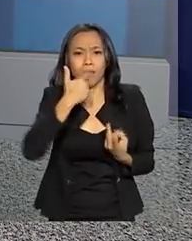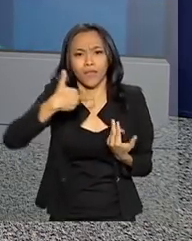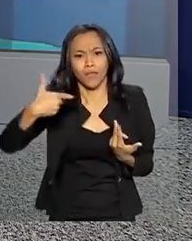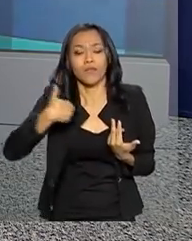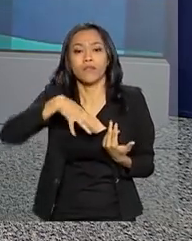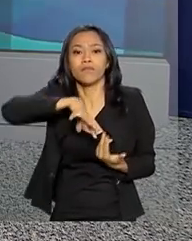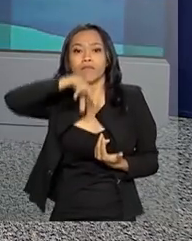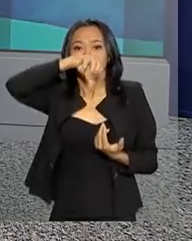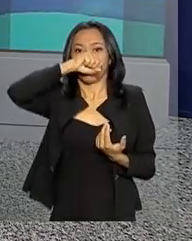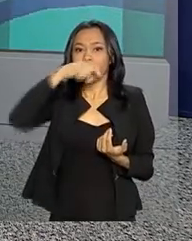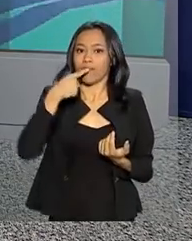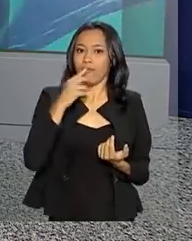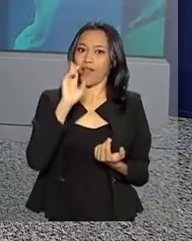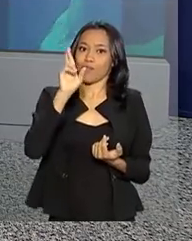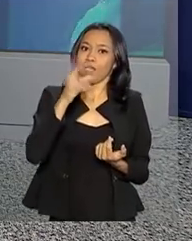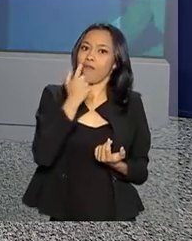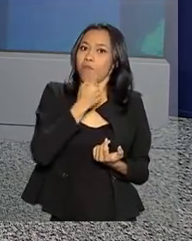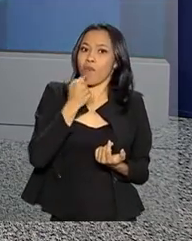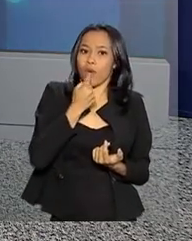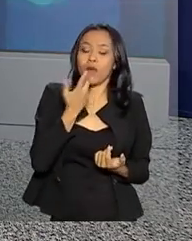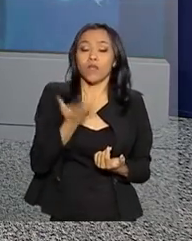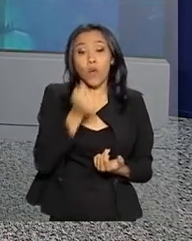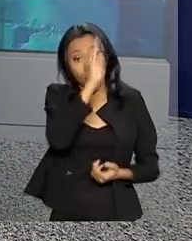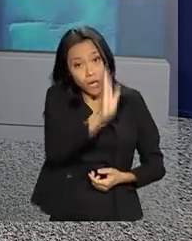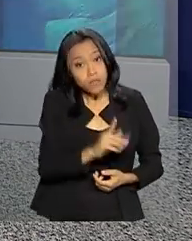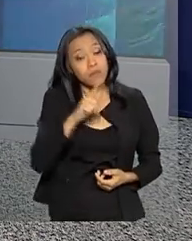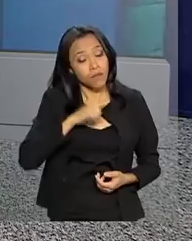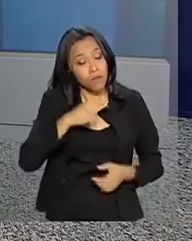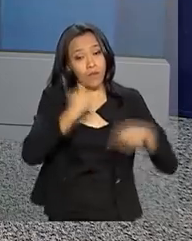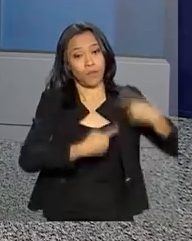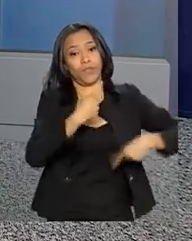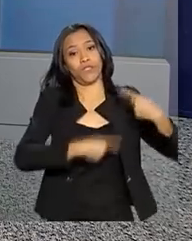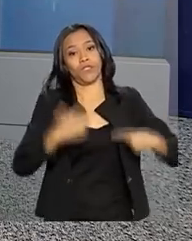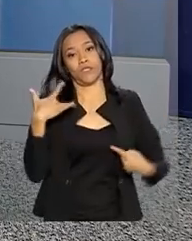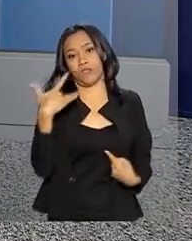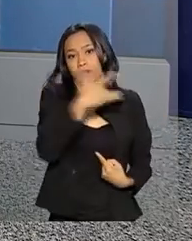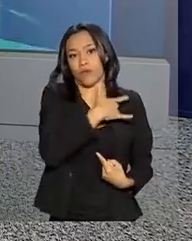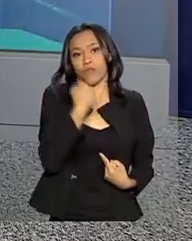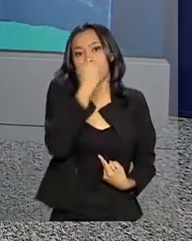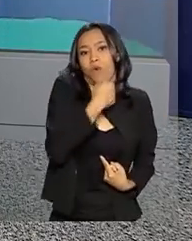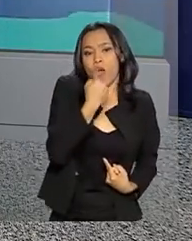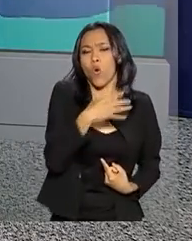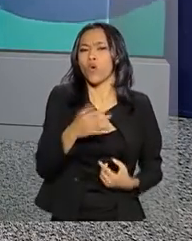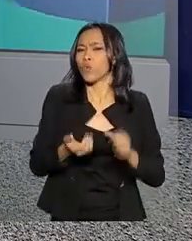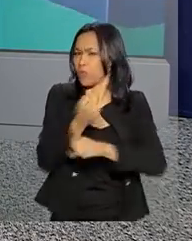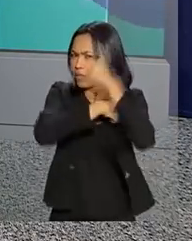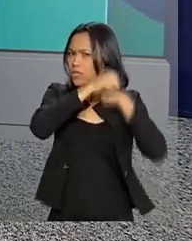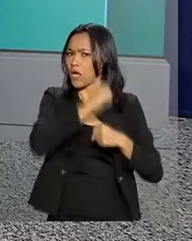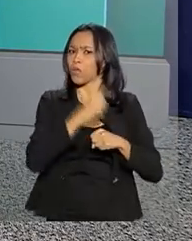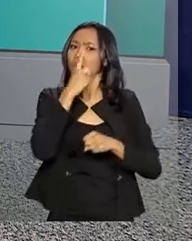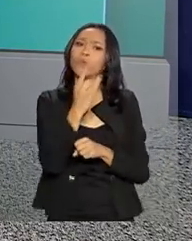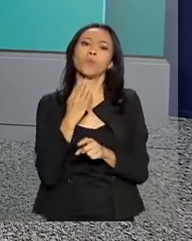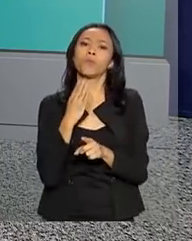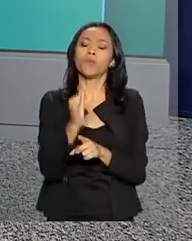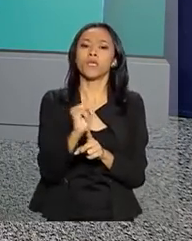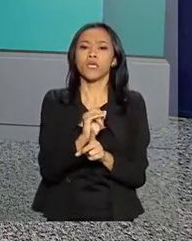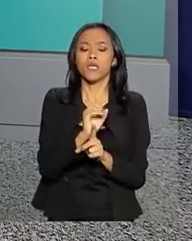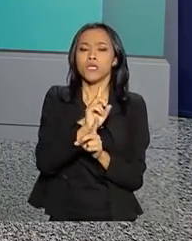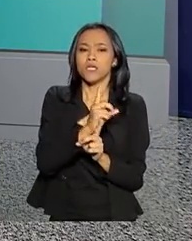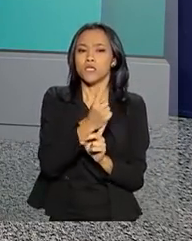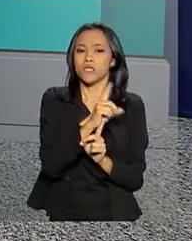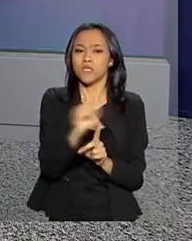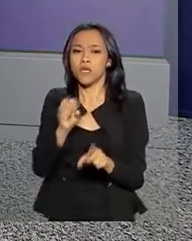respiração. O Brasil conta com uma política de saúde bucal. No ano passado, 1 bilhão e 100 milhões de reais foram